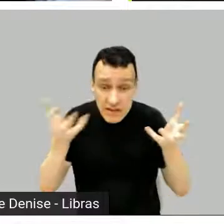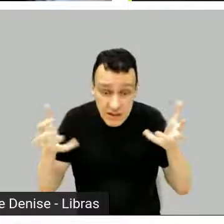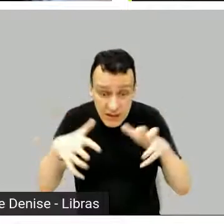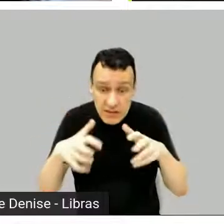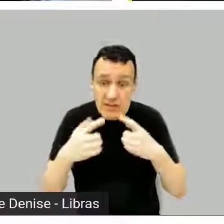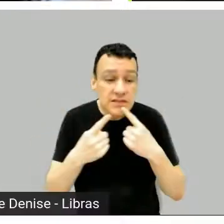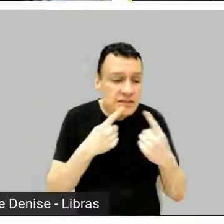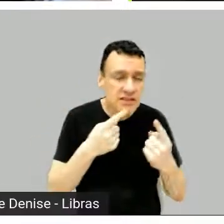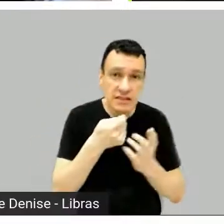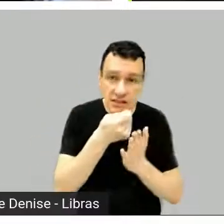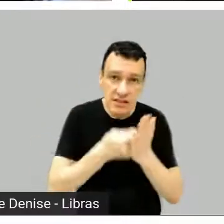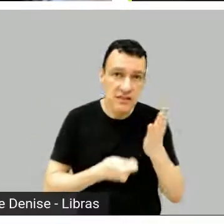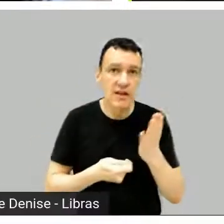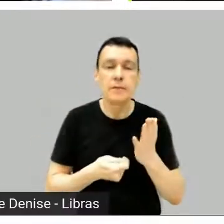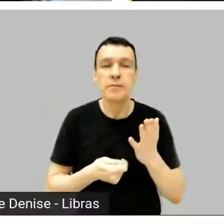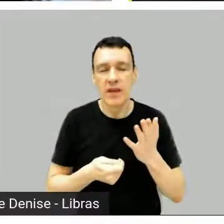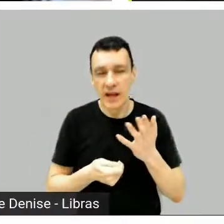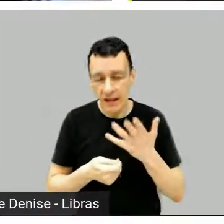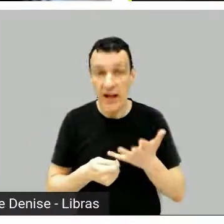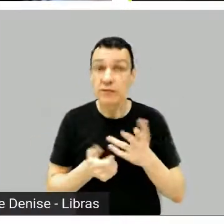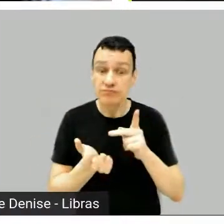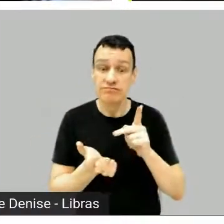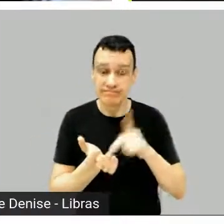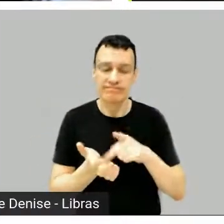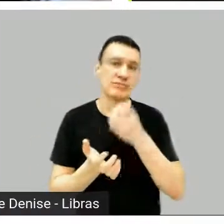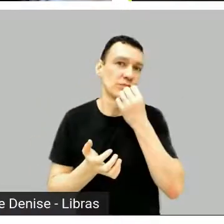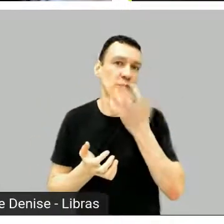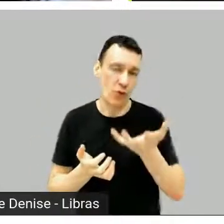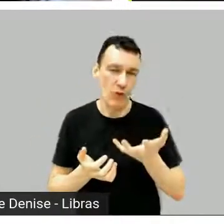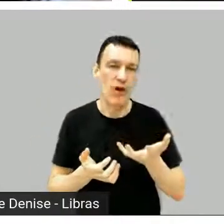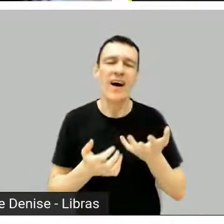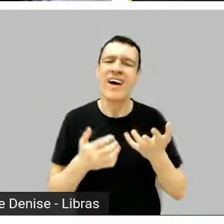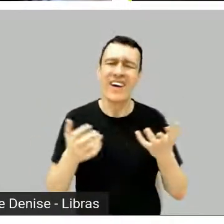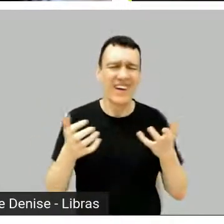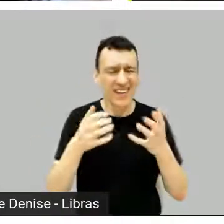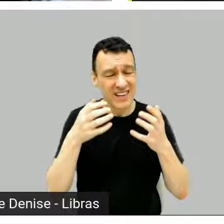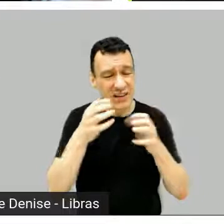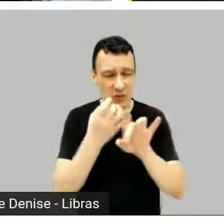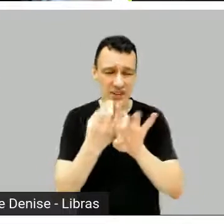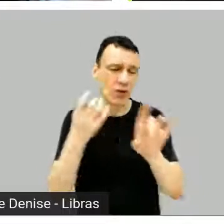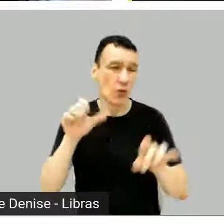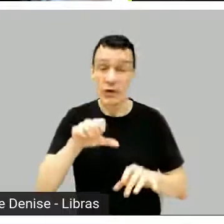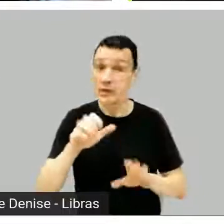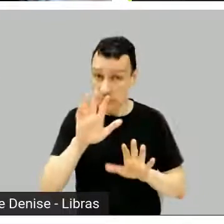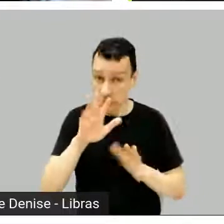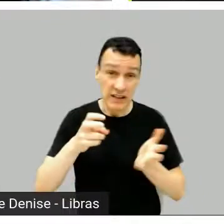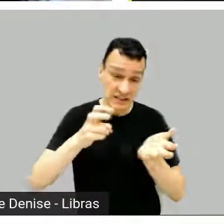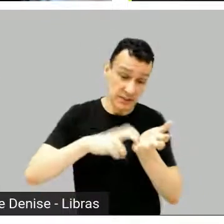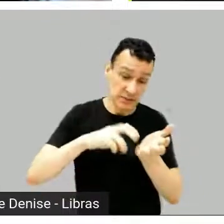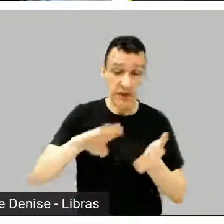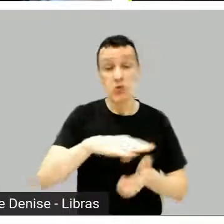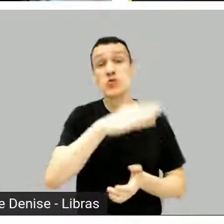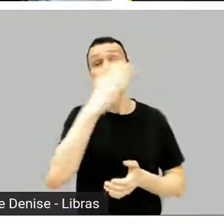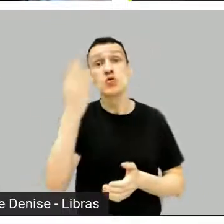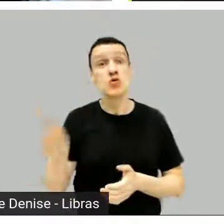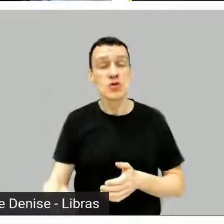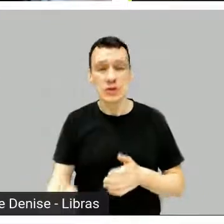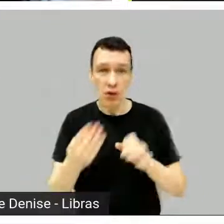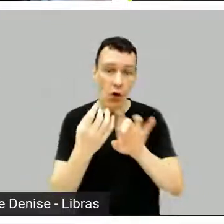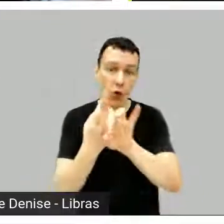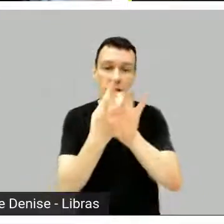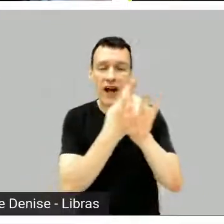recuso a fazer uma sala de roteiro online que dure o dia inteiro, porque isso é, não tem o menor cabimento, né, porque